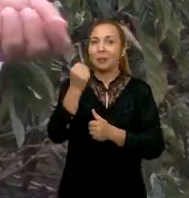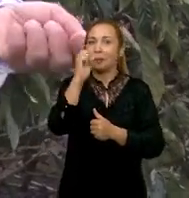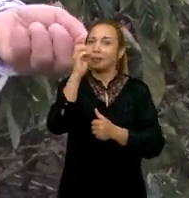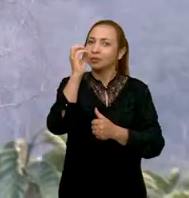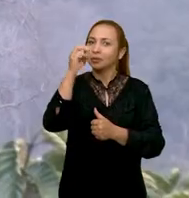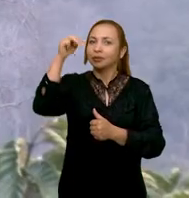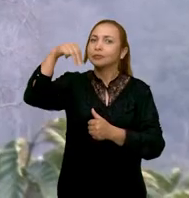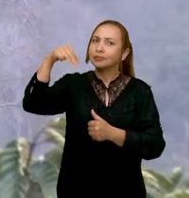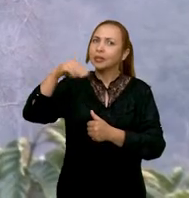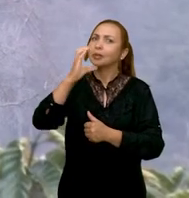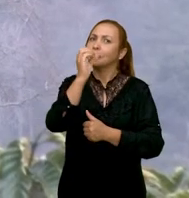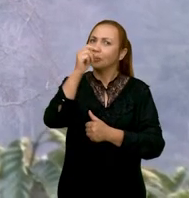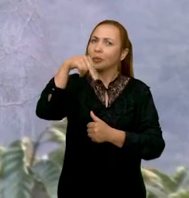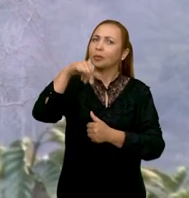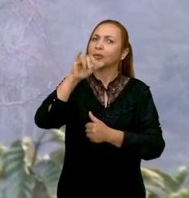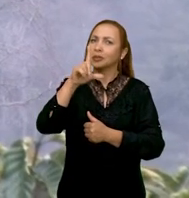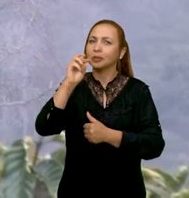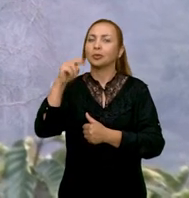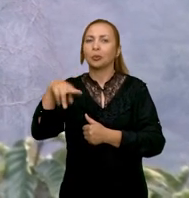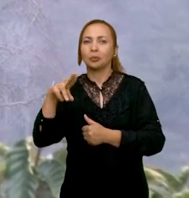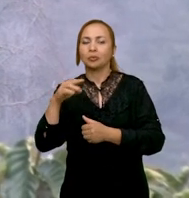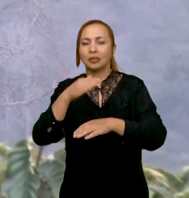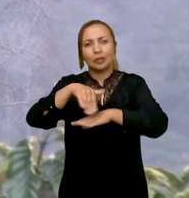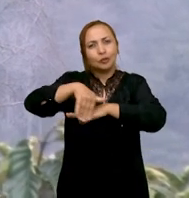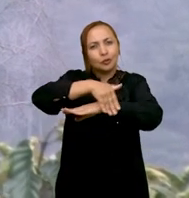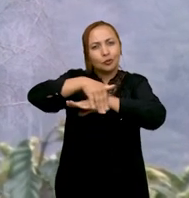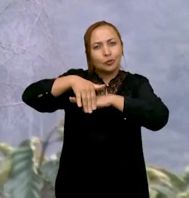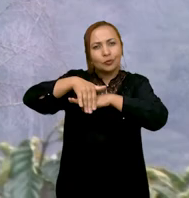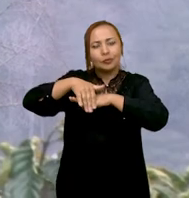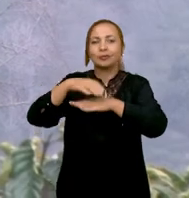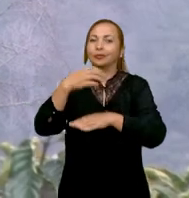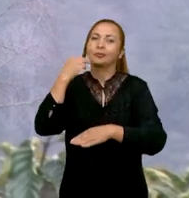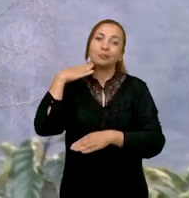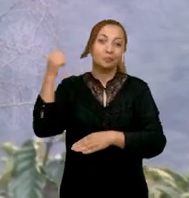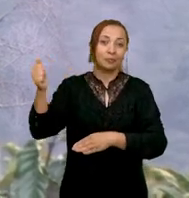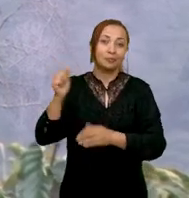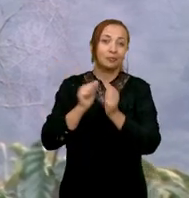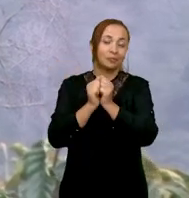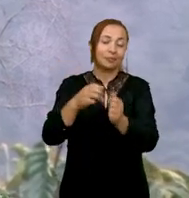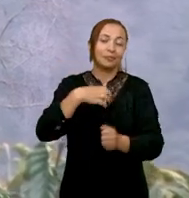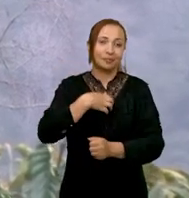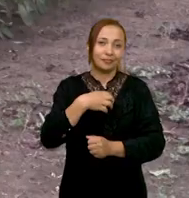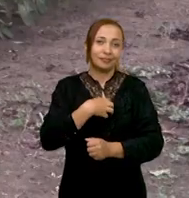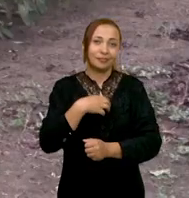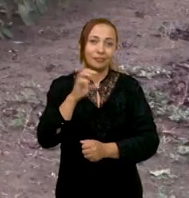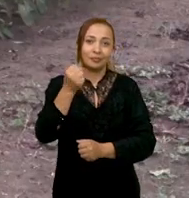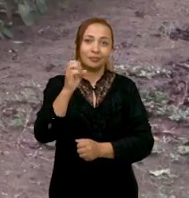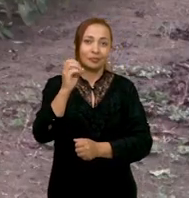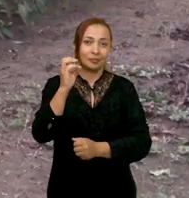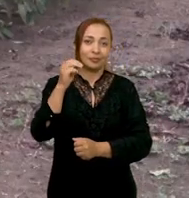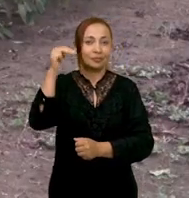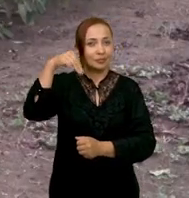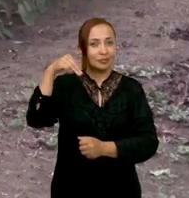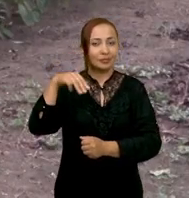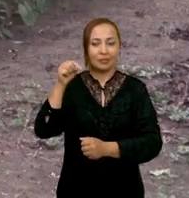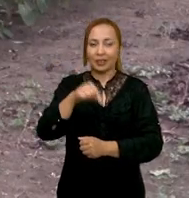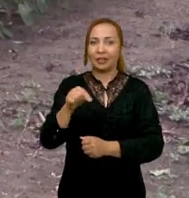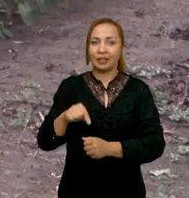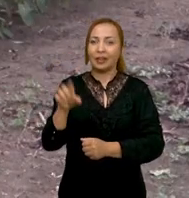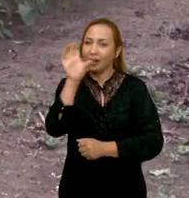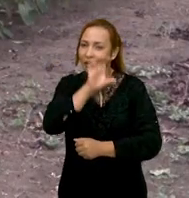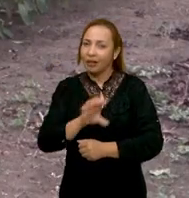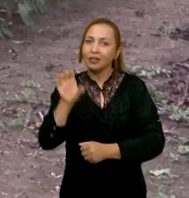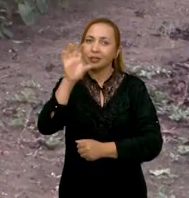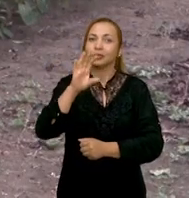metros. Nós estamos aqui na divisa de Minas, com Bahia, né? A 800 metros. Então, aqui é